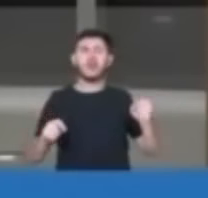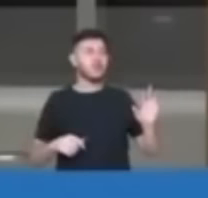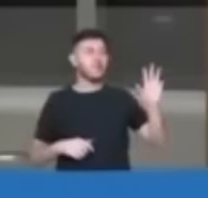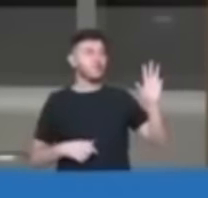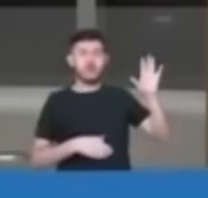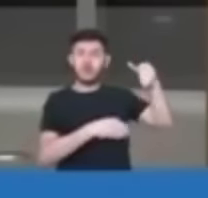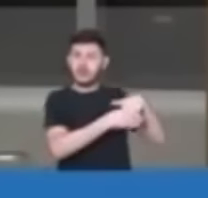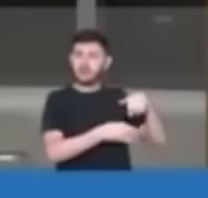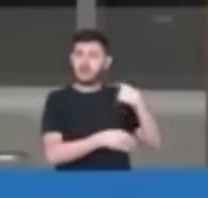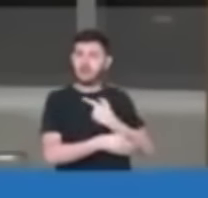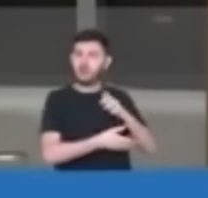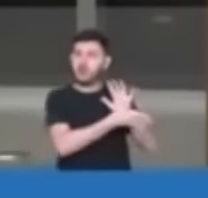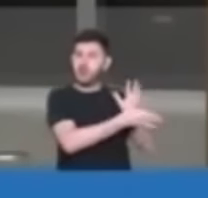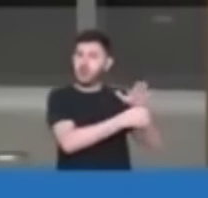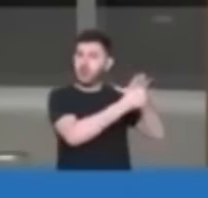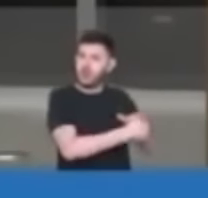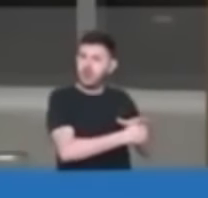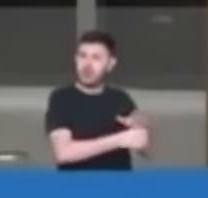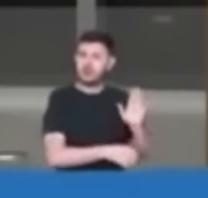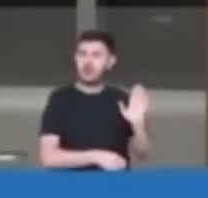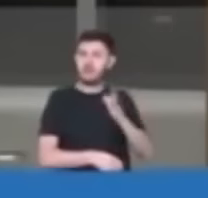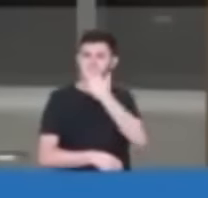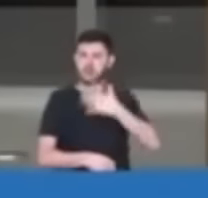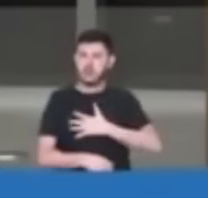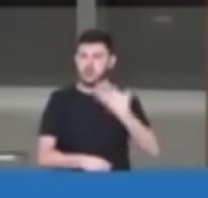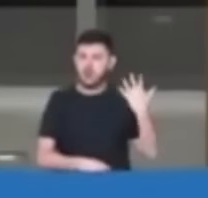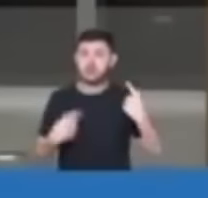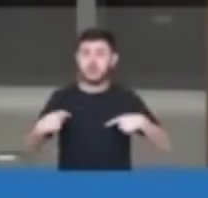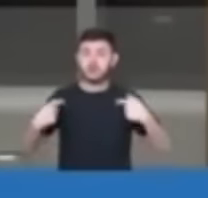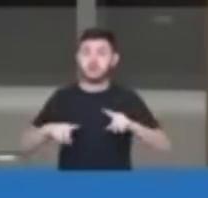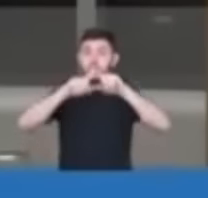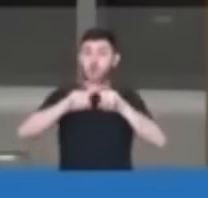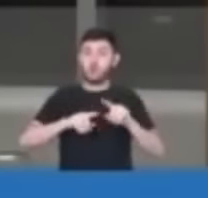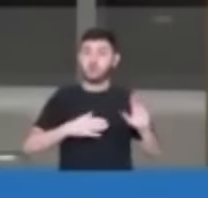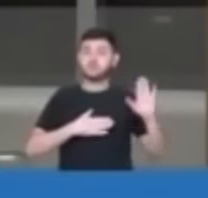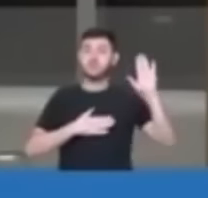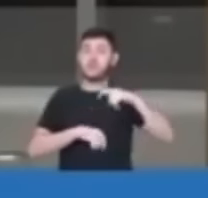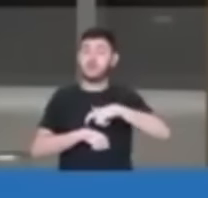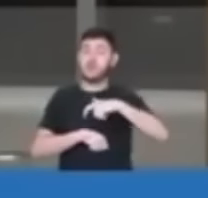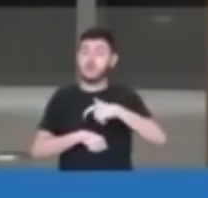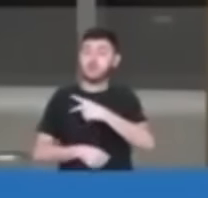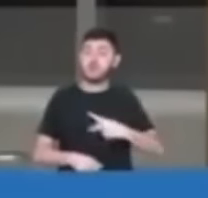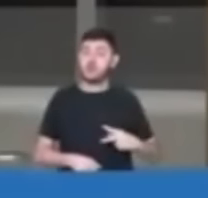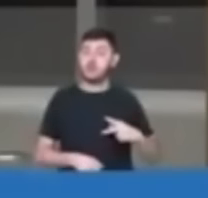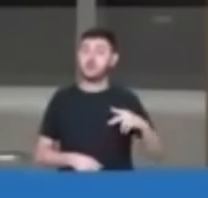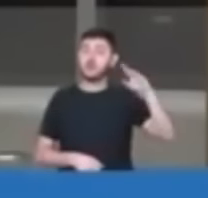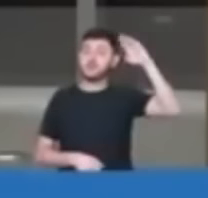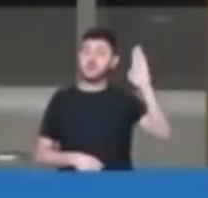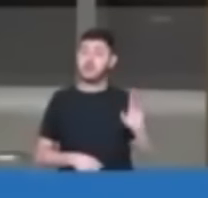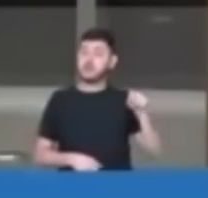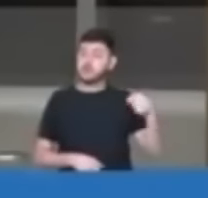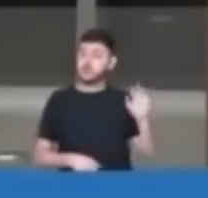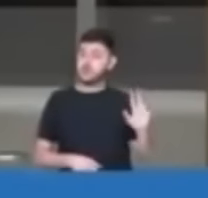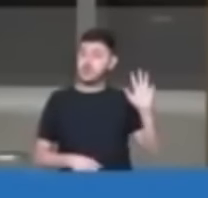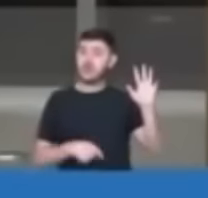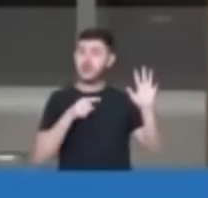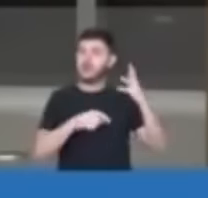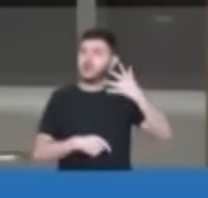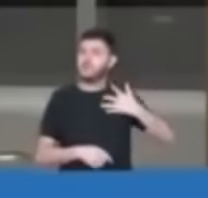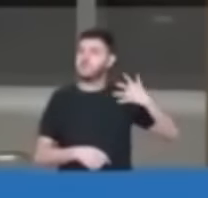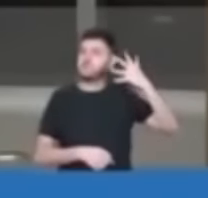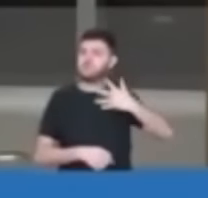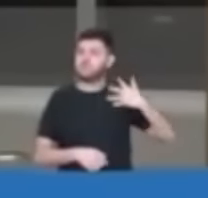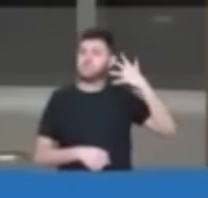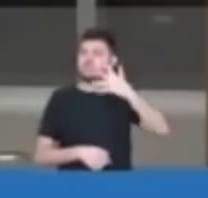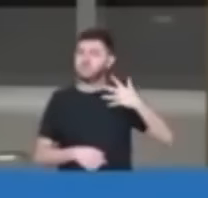quem não está gostando que tem de se eleger. Neste momento, o presidente da República Luiz Inácio Lula da Silva e fala corretamente, enfrenta o